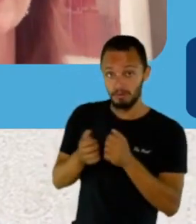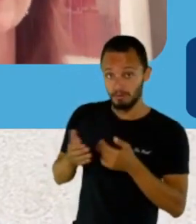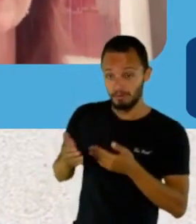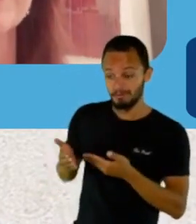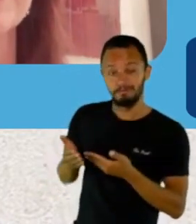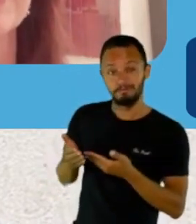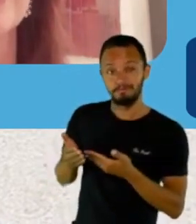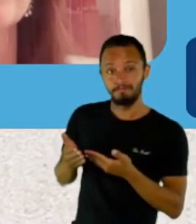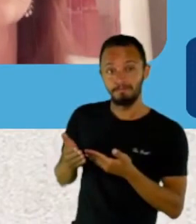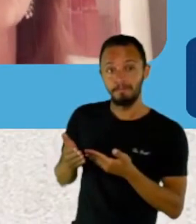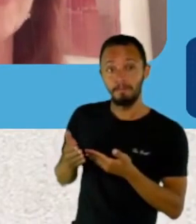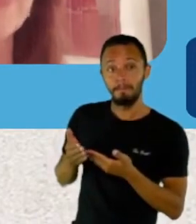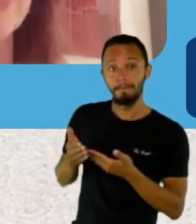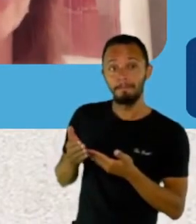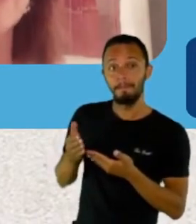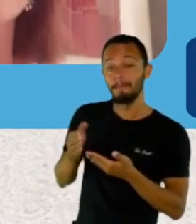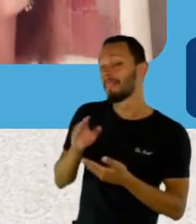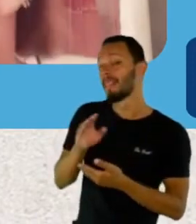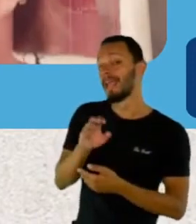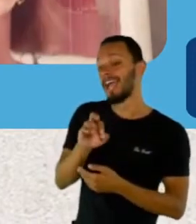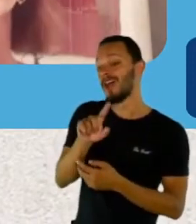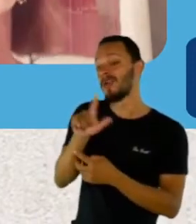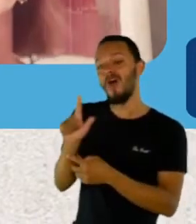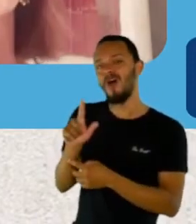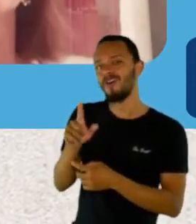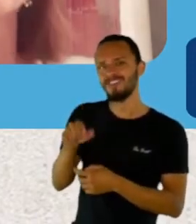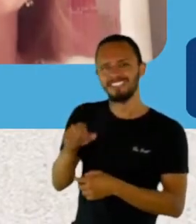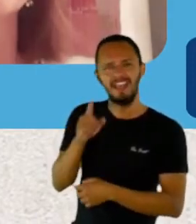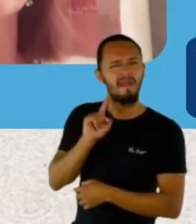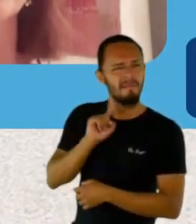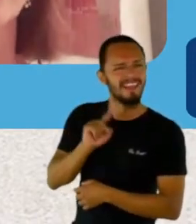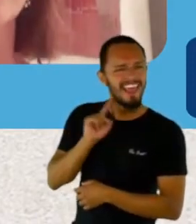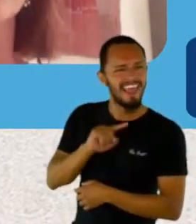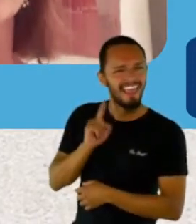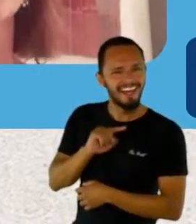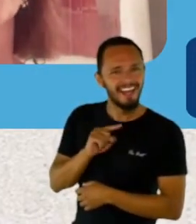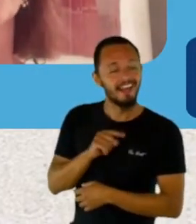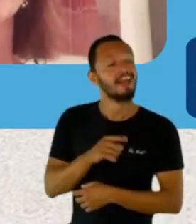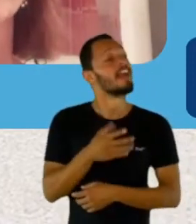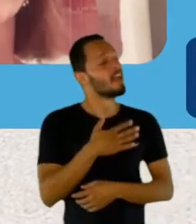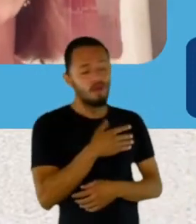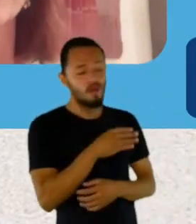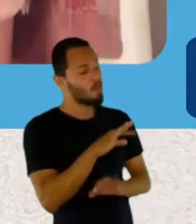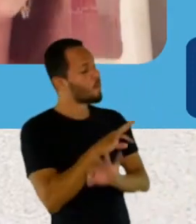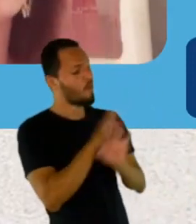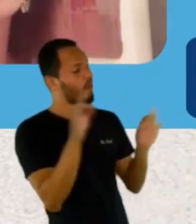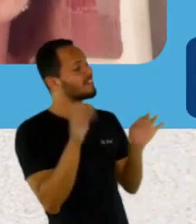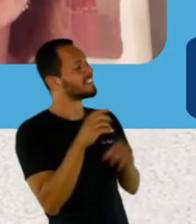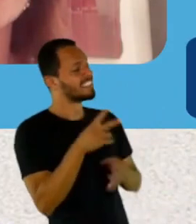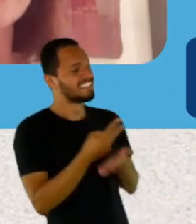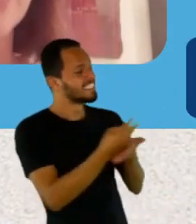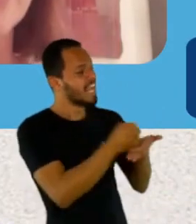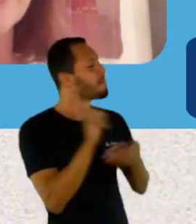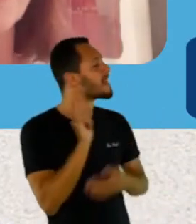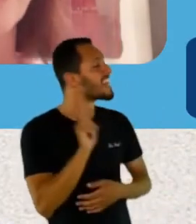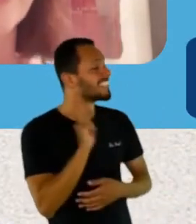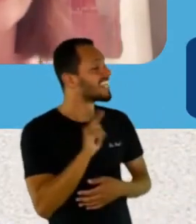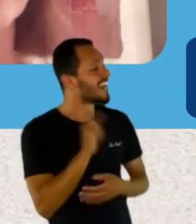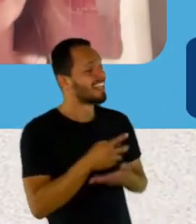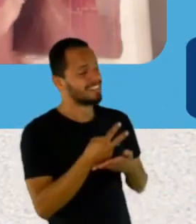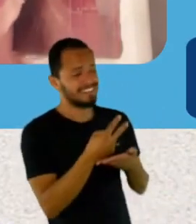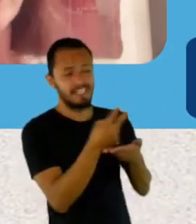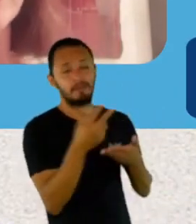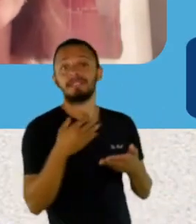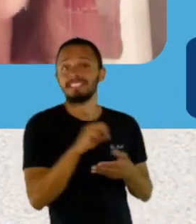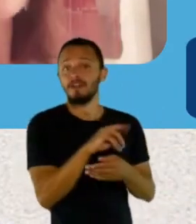mineira, né, Carol? Super mineira. Como assim? Eu saio de Minas Gerais e eu até choro. Fui sequestrada, né? Meu